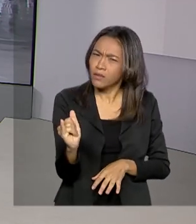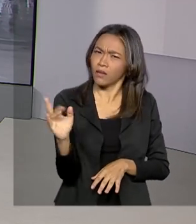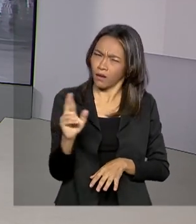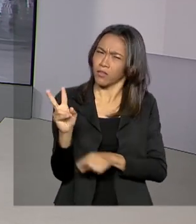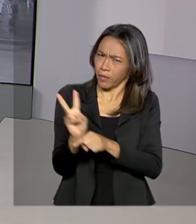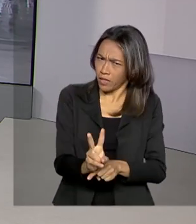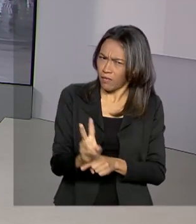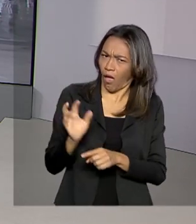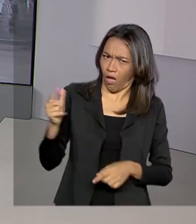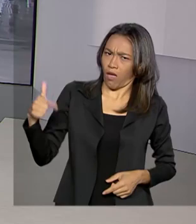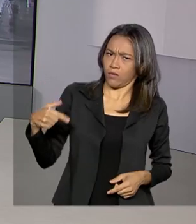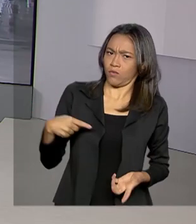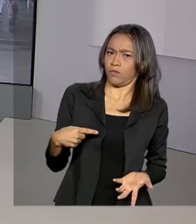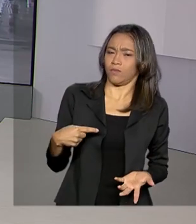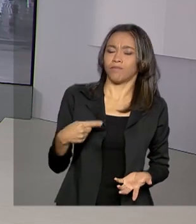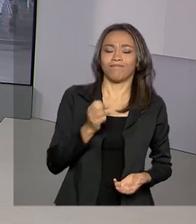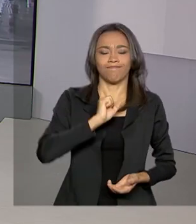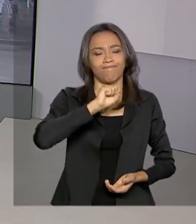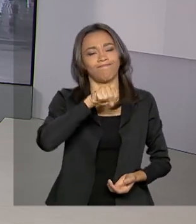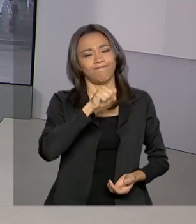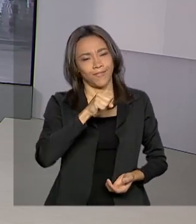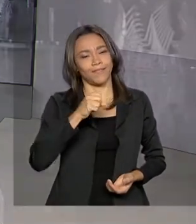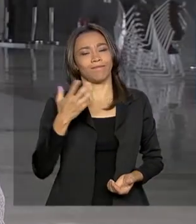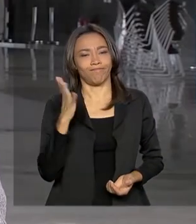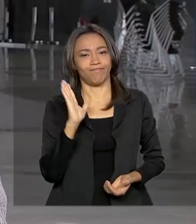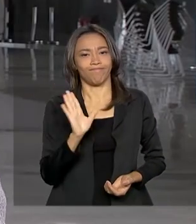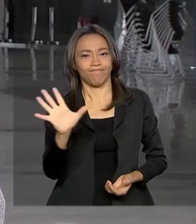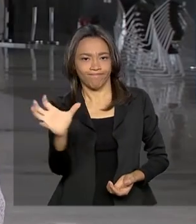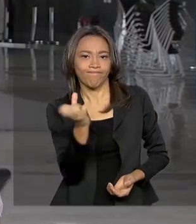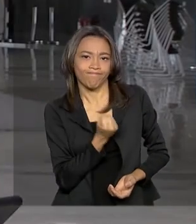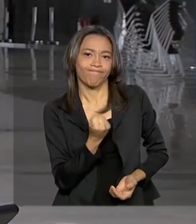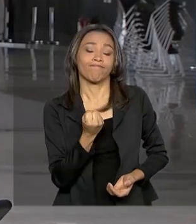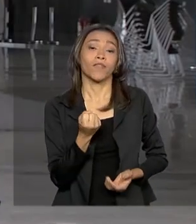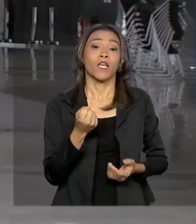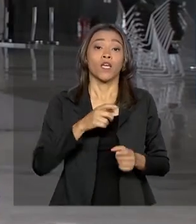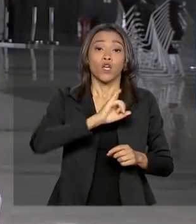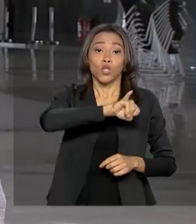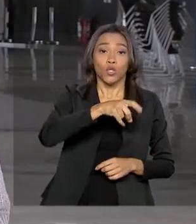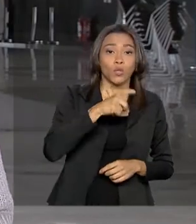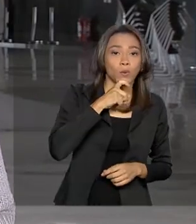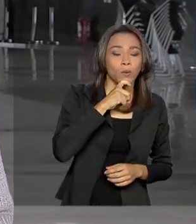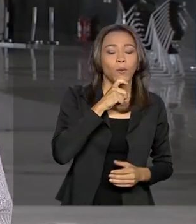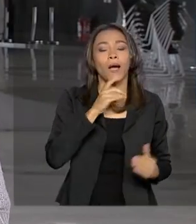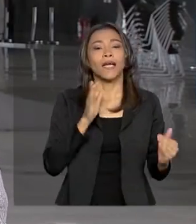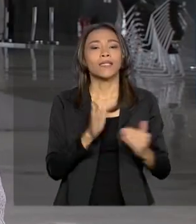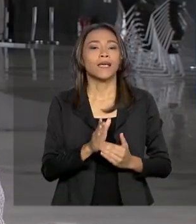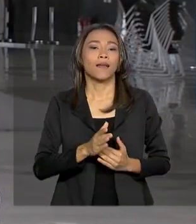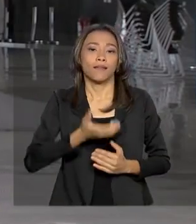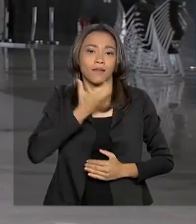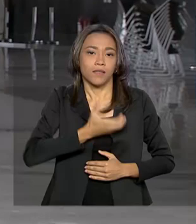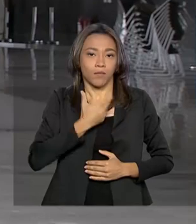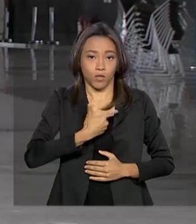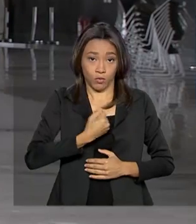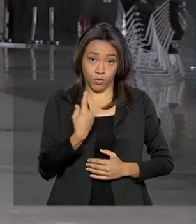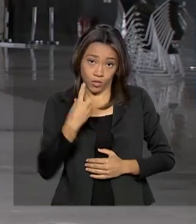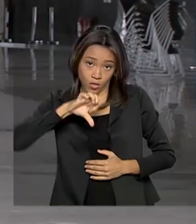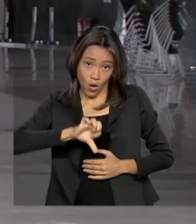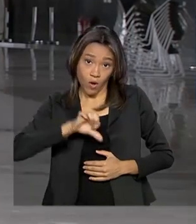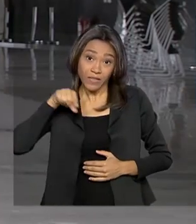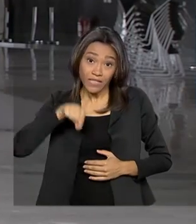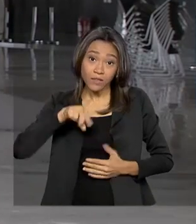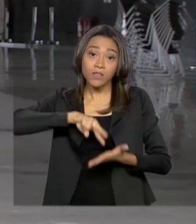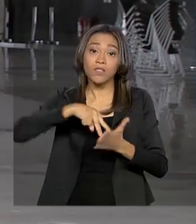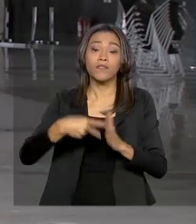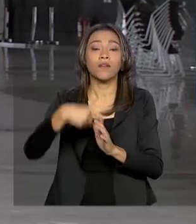isso mesmo? É isso mesmo, Renata. Os recursos tomados de julho a dezembro de 2019 representam quase a